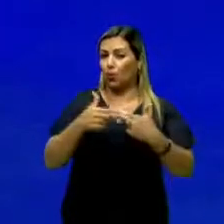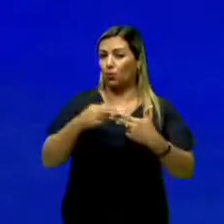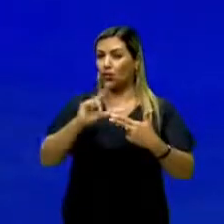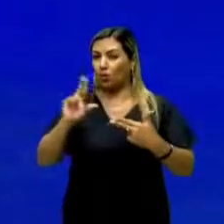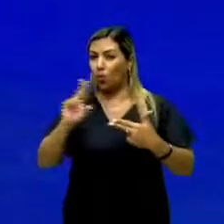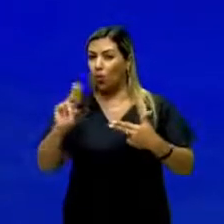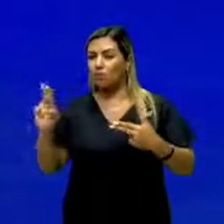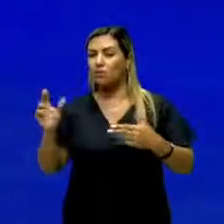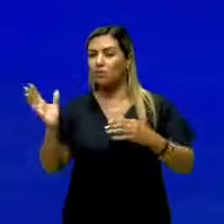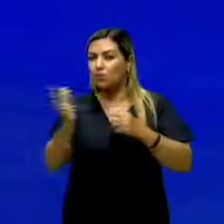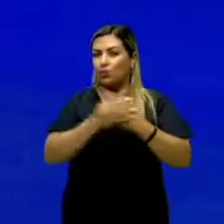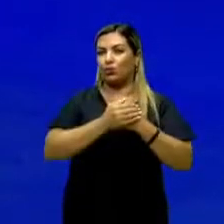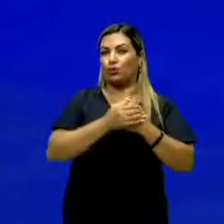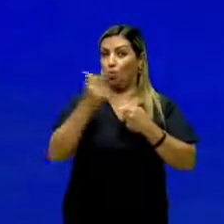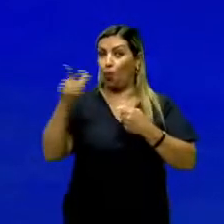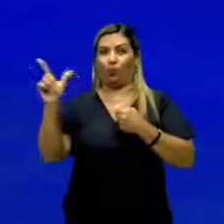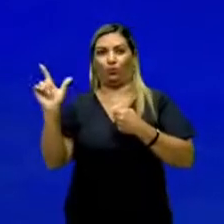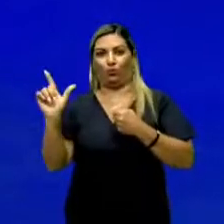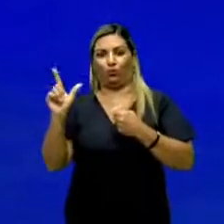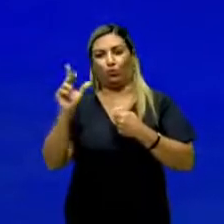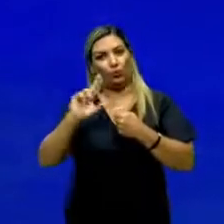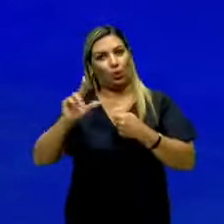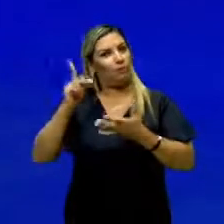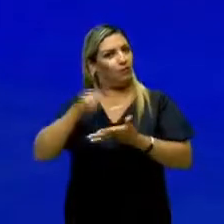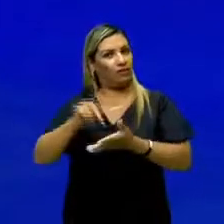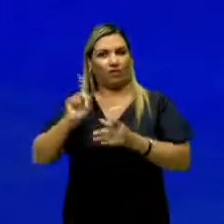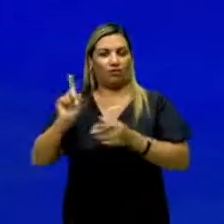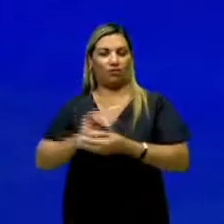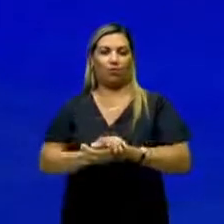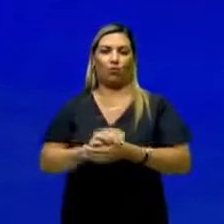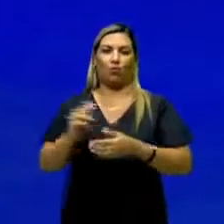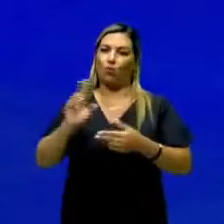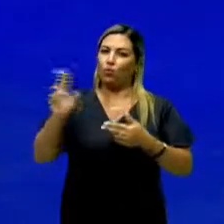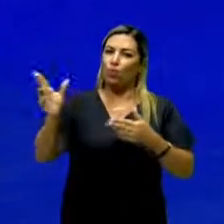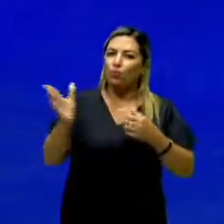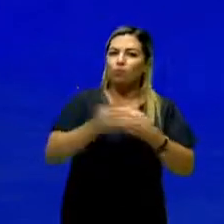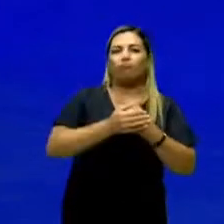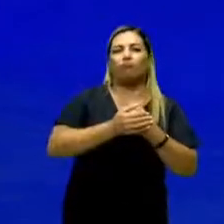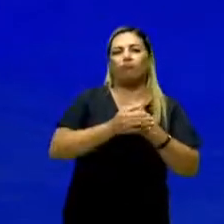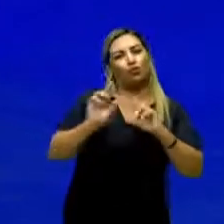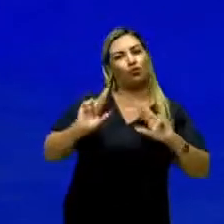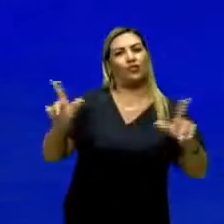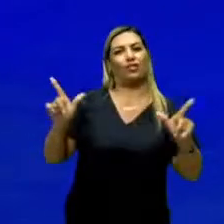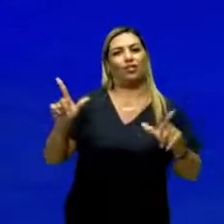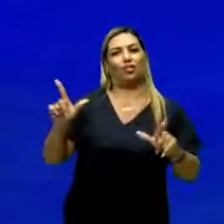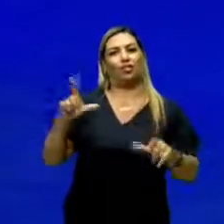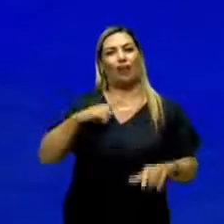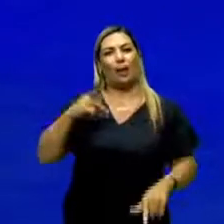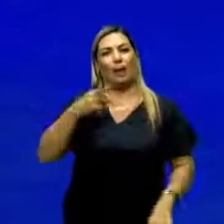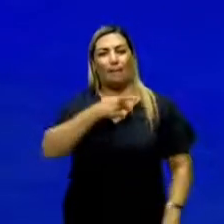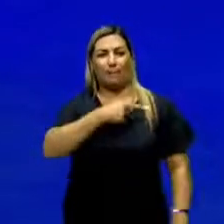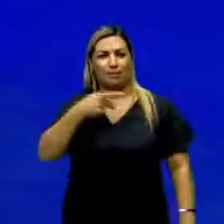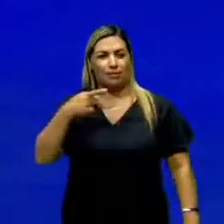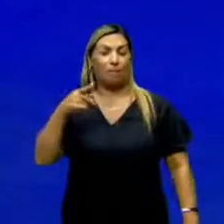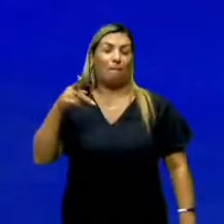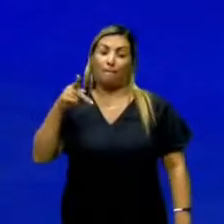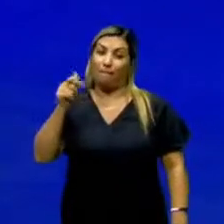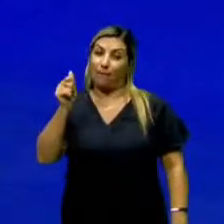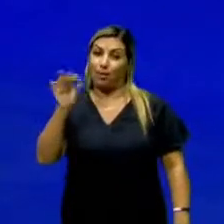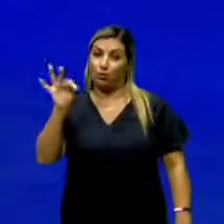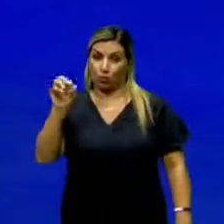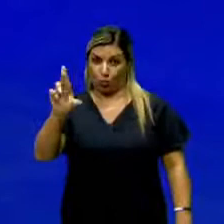textos vêm com outro nome, não com o nome do autor. Vai vir com o pseudônimo de pastores daquela época.